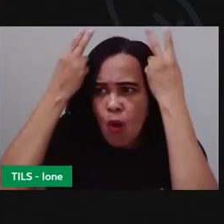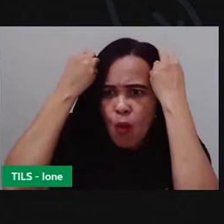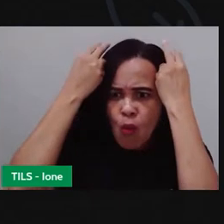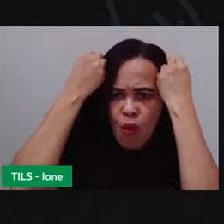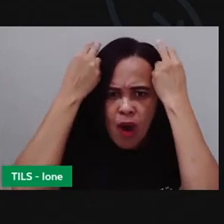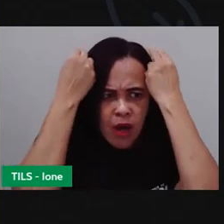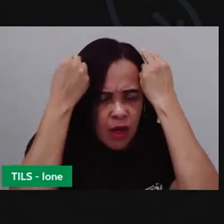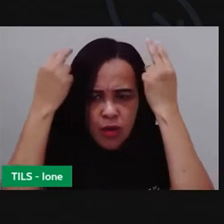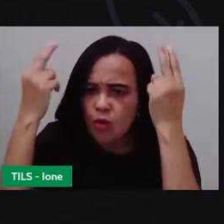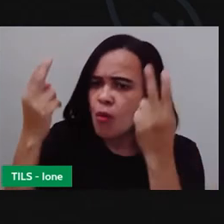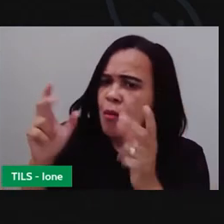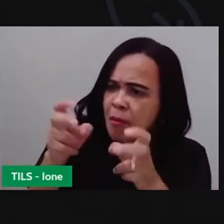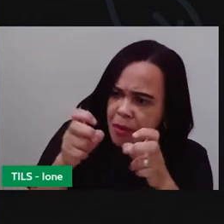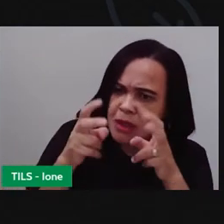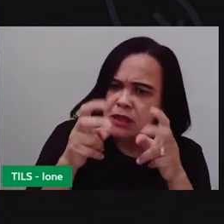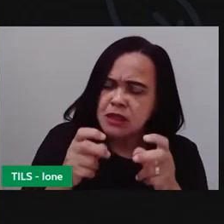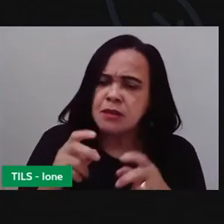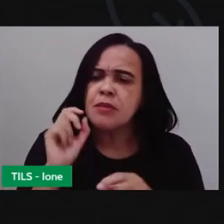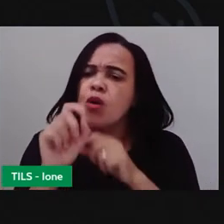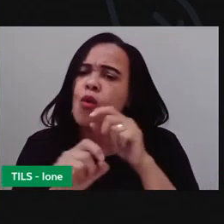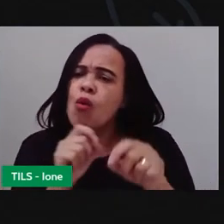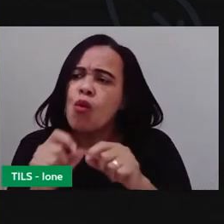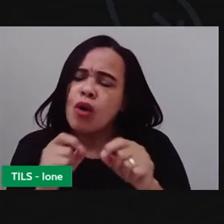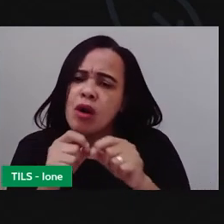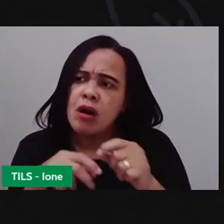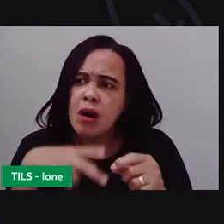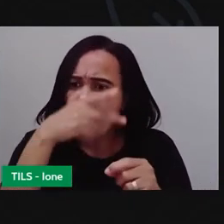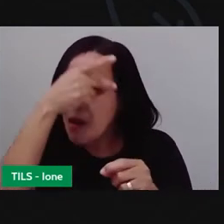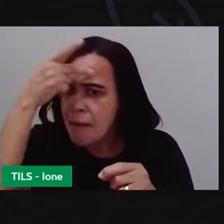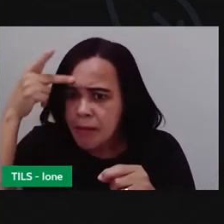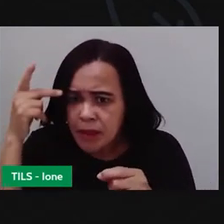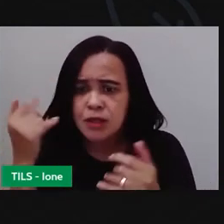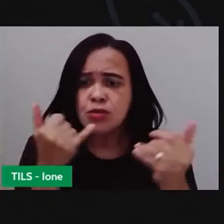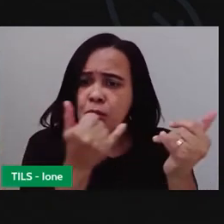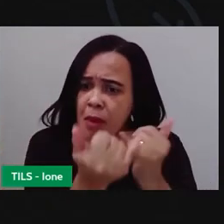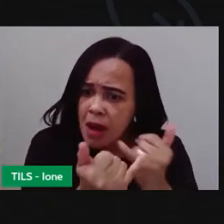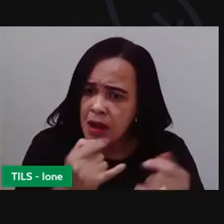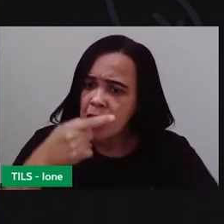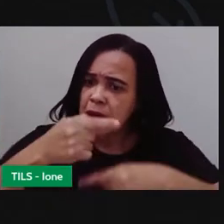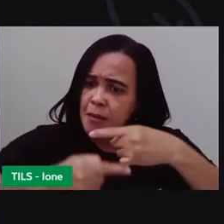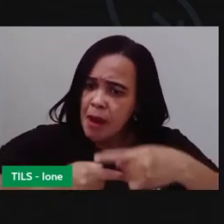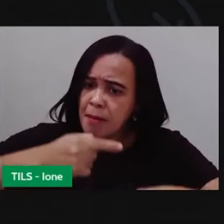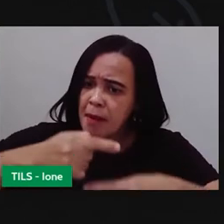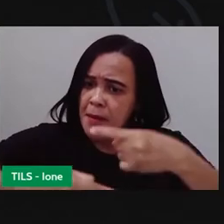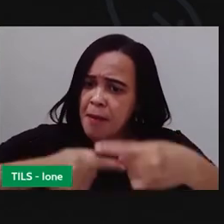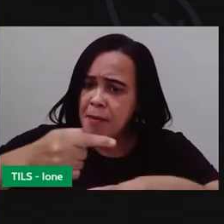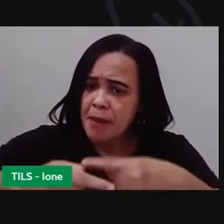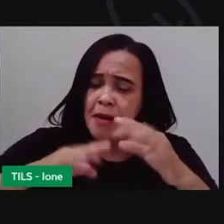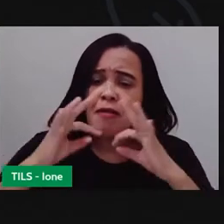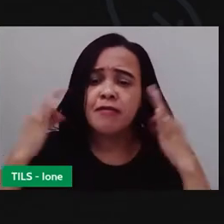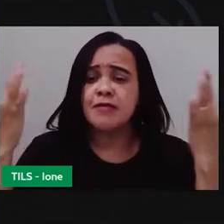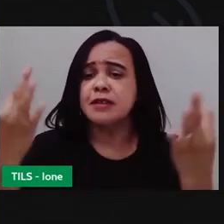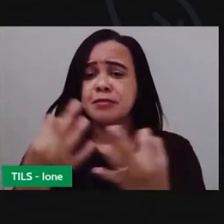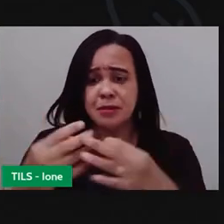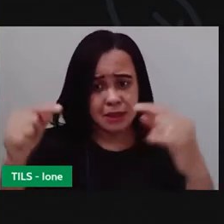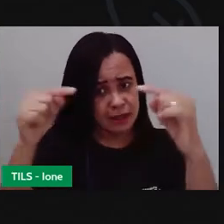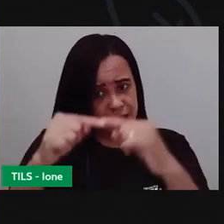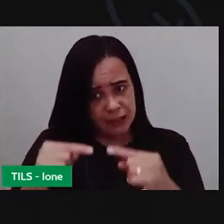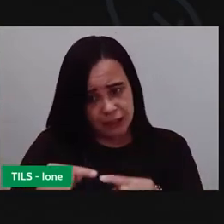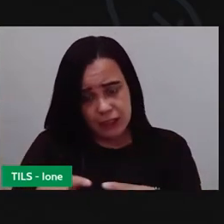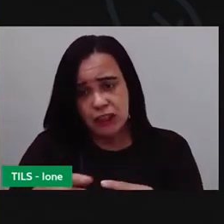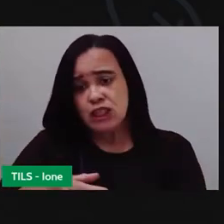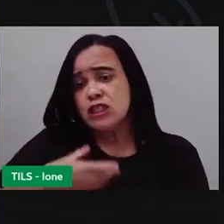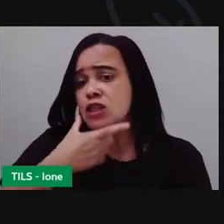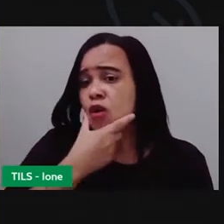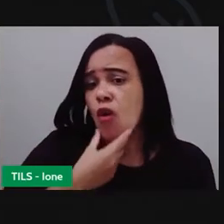as pessoas se parecem com seus descendentes, com seus familiares, com os avós, com os